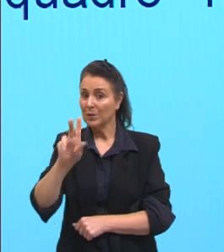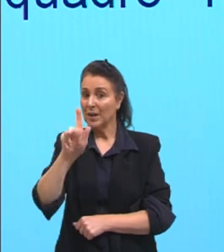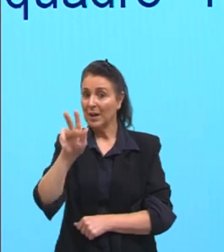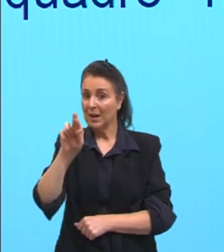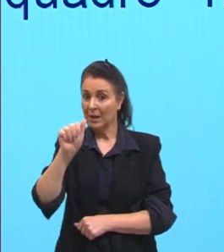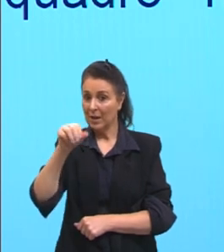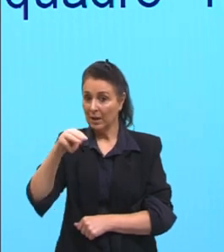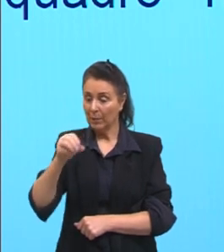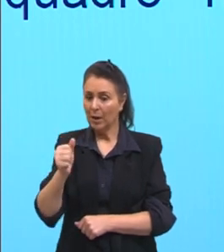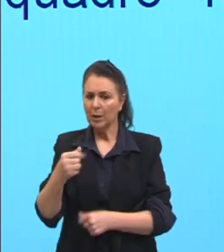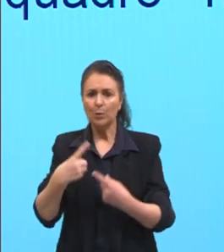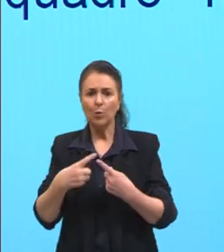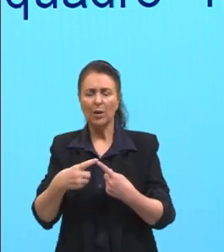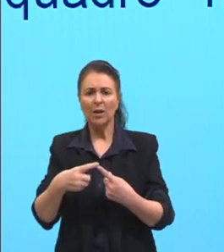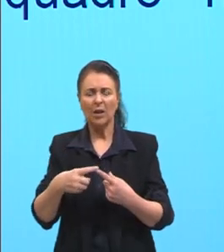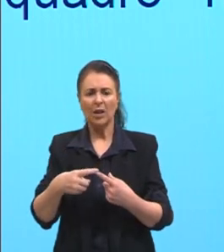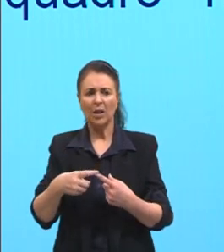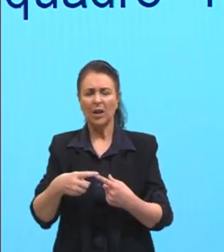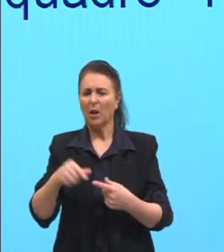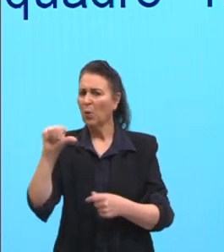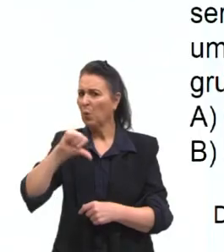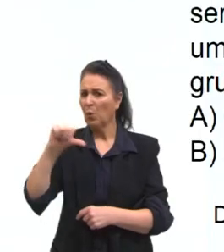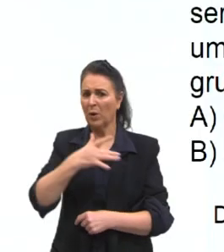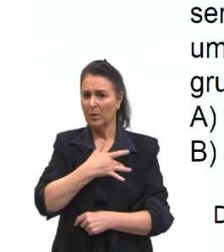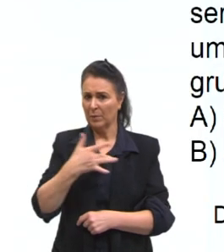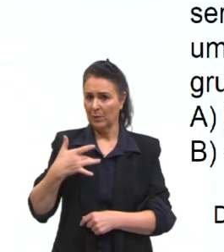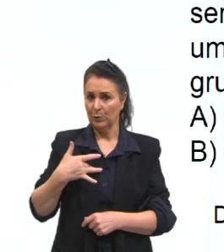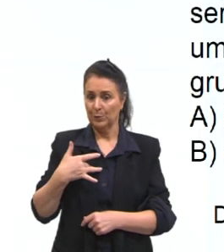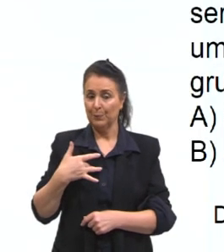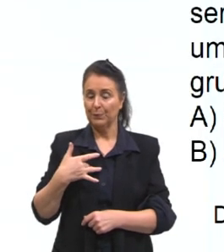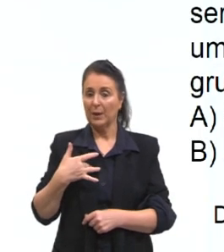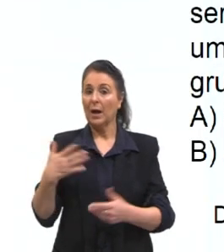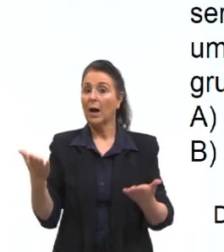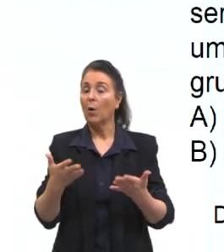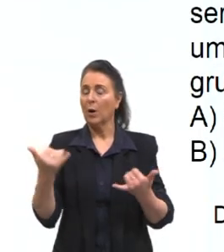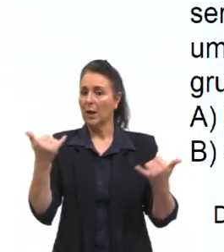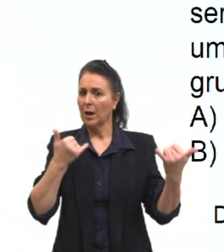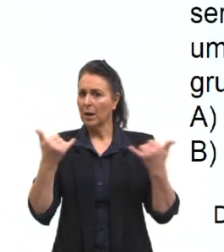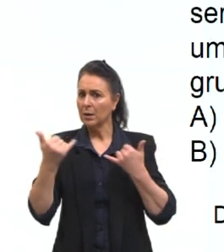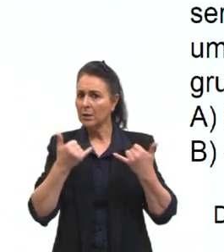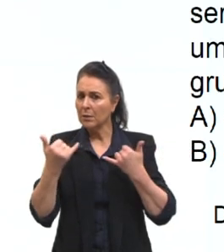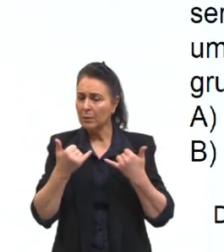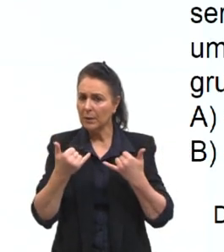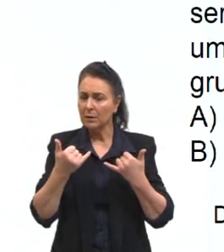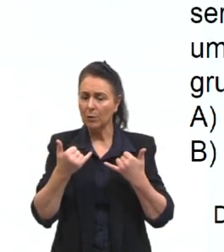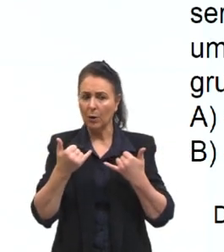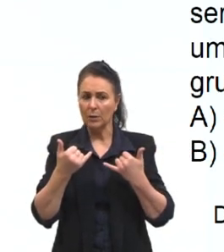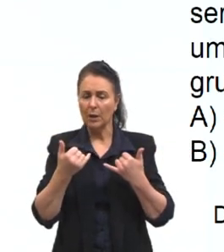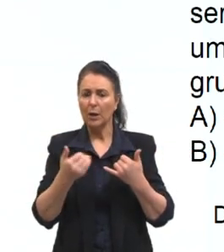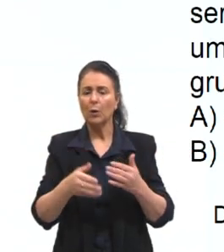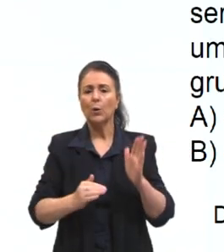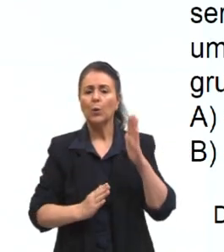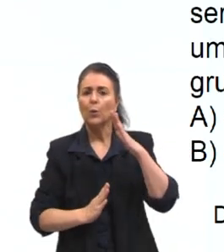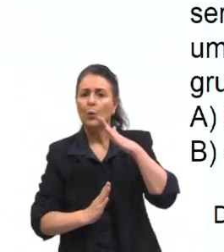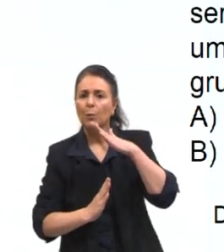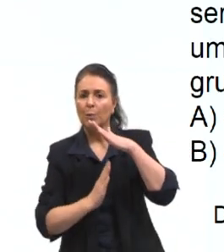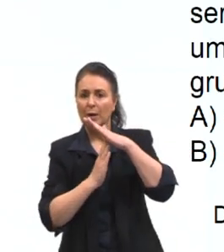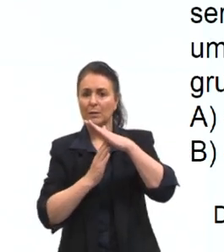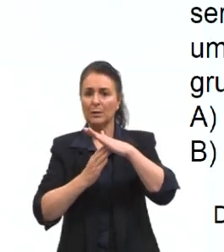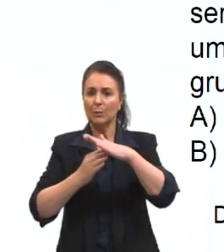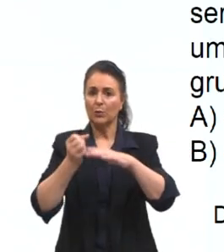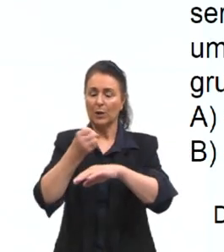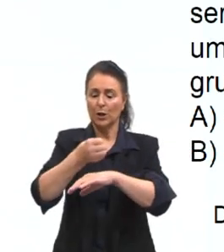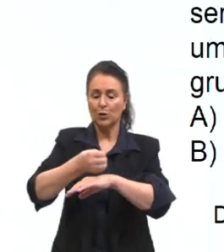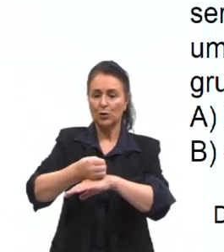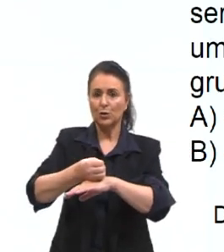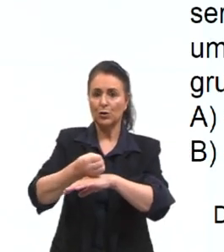males à saúde. De acordo com as informações, indique qual o número máximo de taças de vinho de